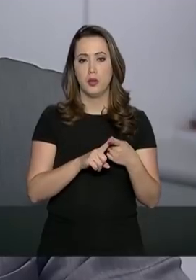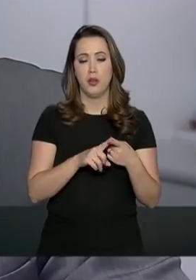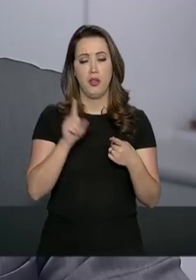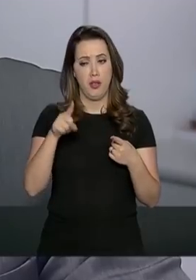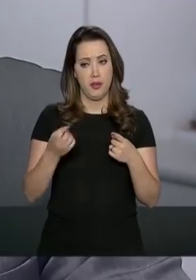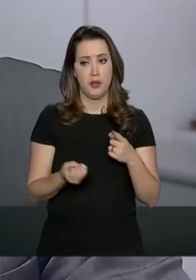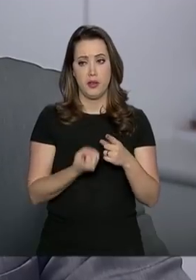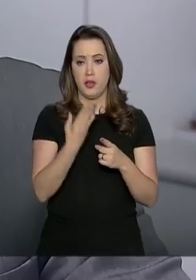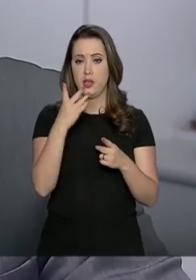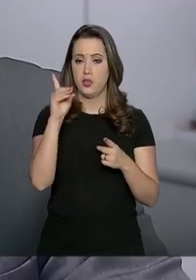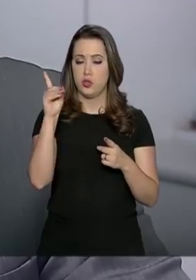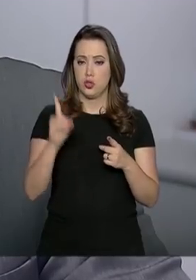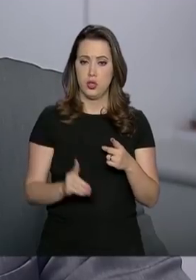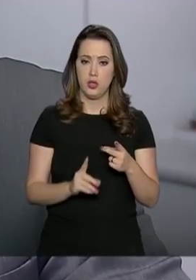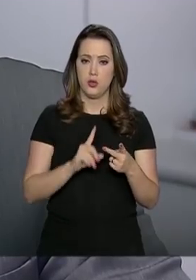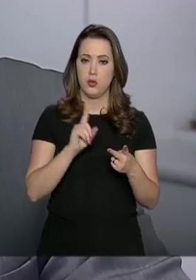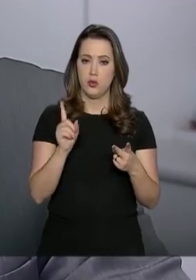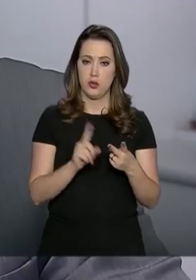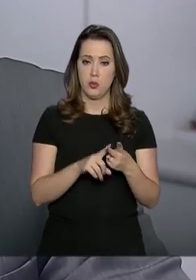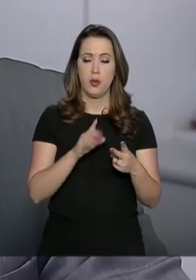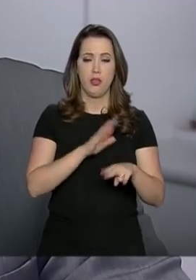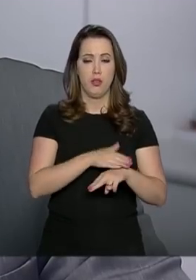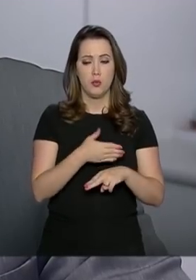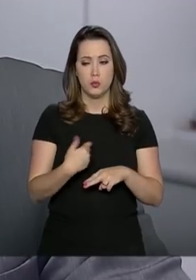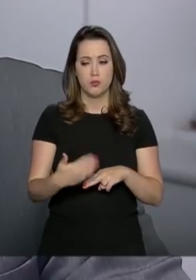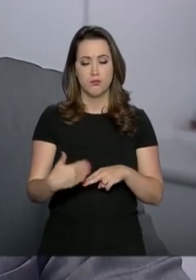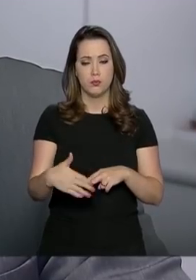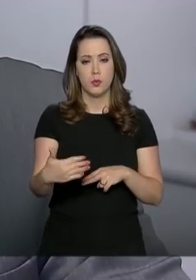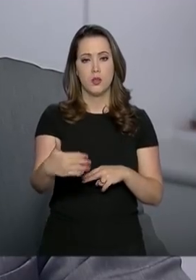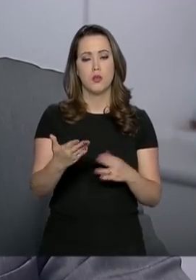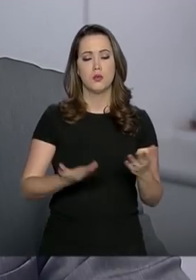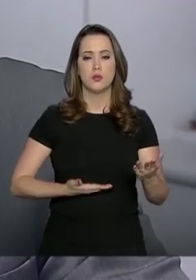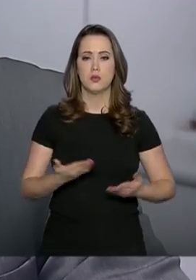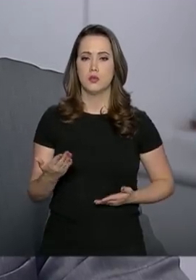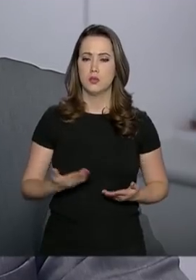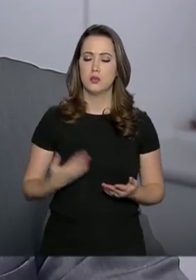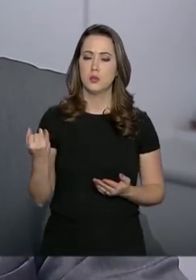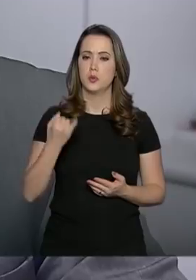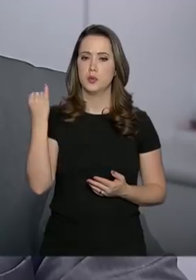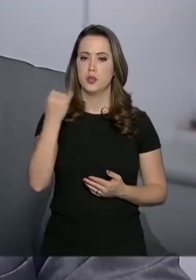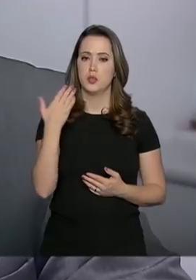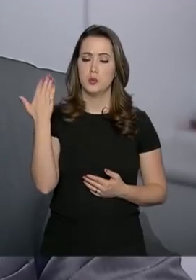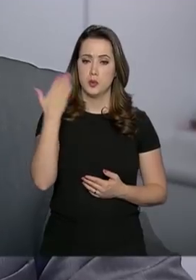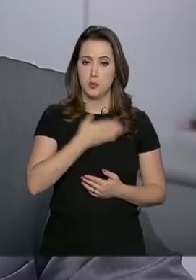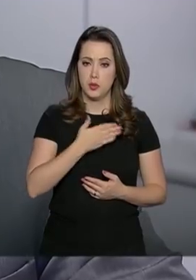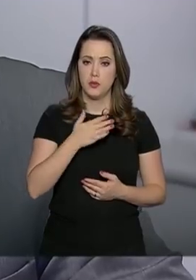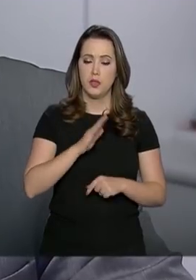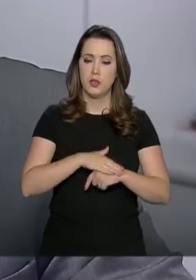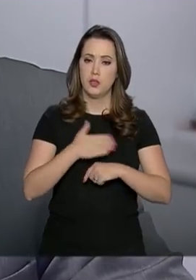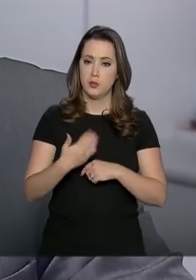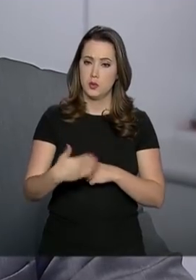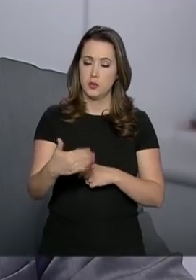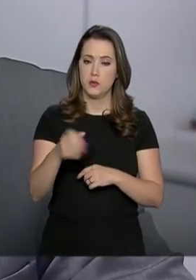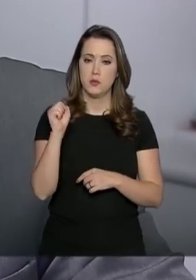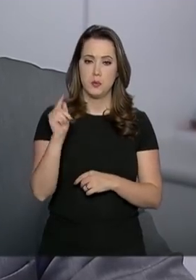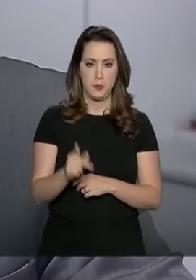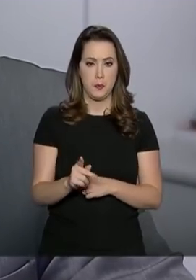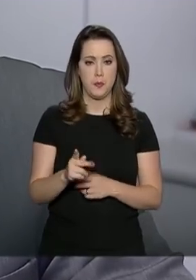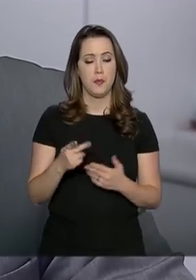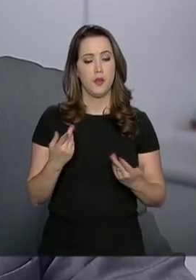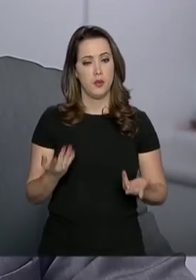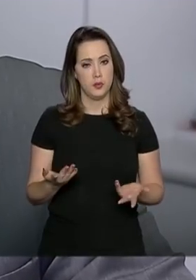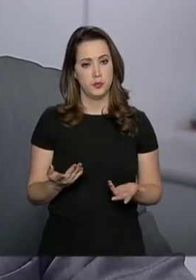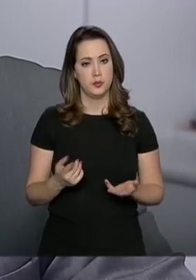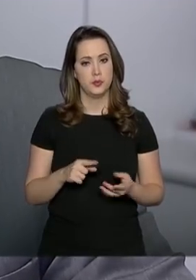direito. Ali você conta tempo de serviço e serve para você comprovar tempo de serviço para a aposentadoria. Então ele é fonte de